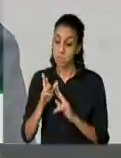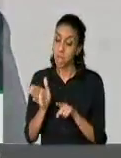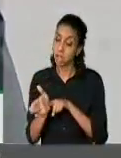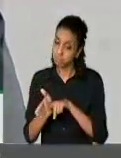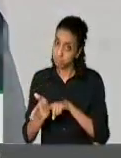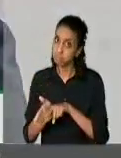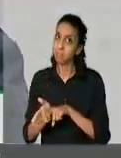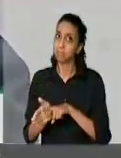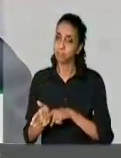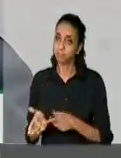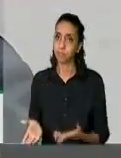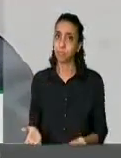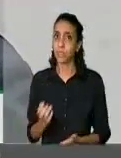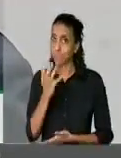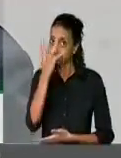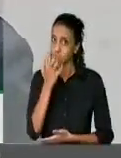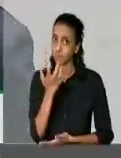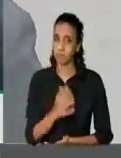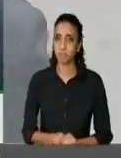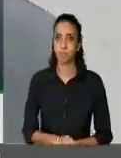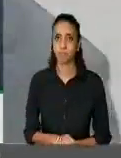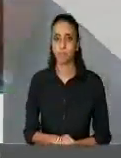se dê com muita seriedade. Muito obrigado, deputado. Obrigado. Obrigado. Obrigado. Obrigado.